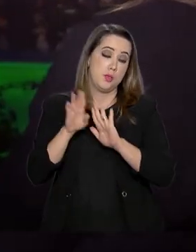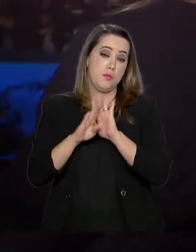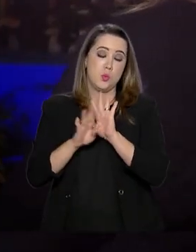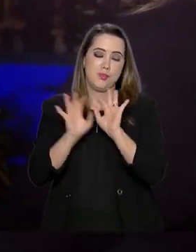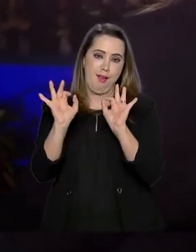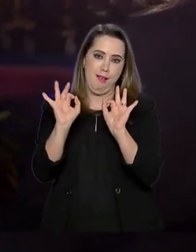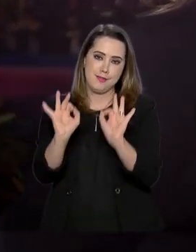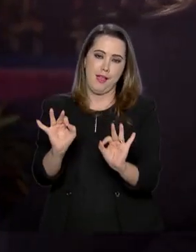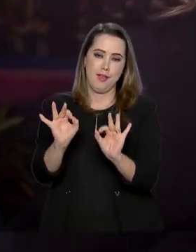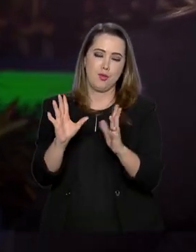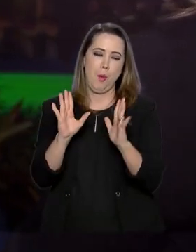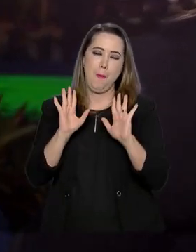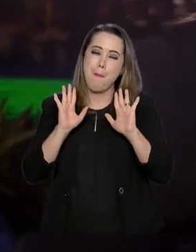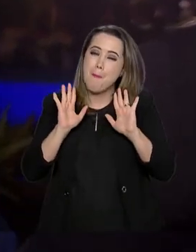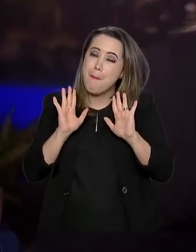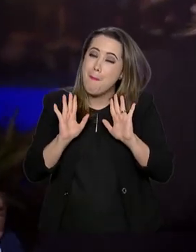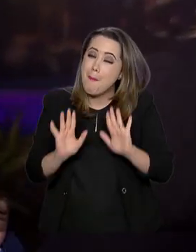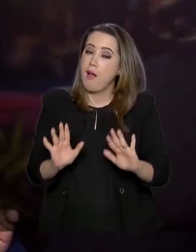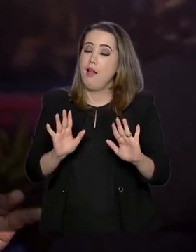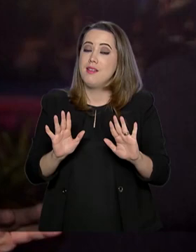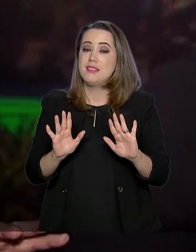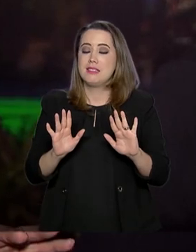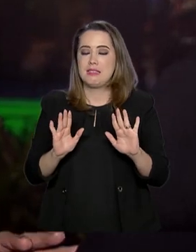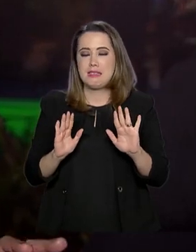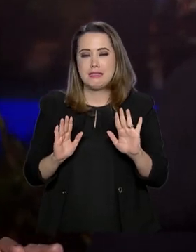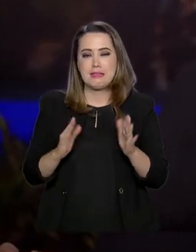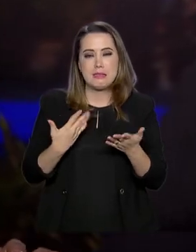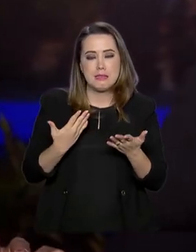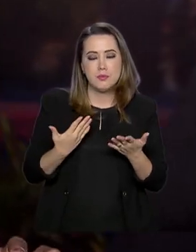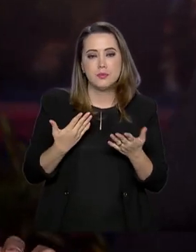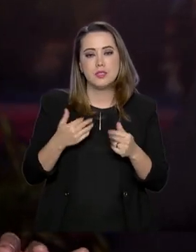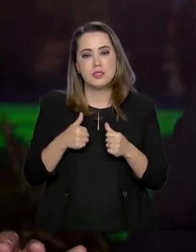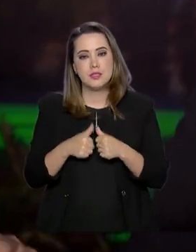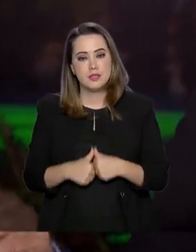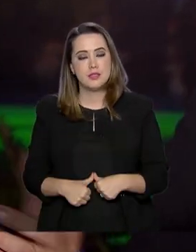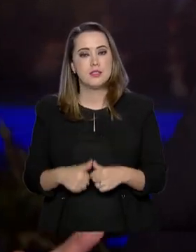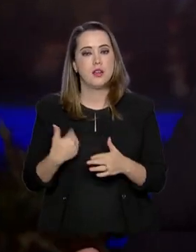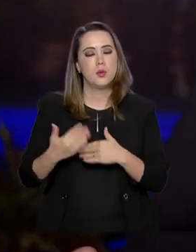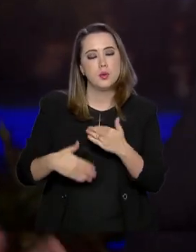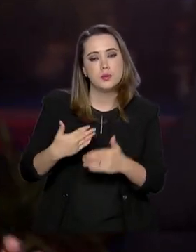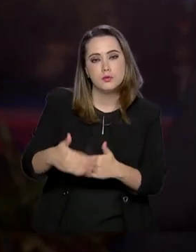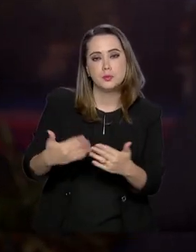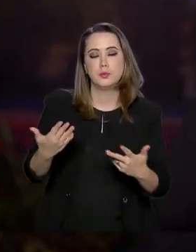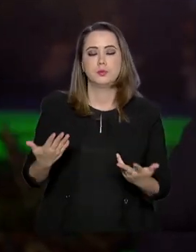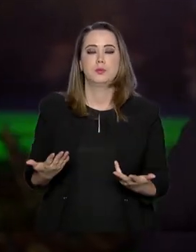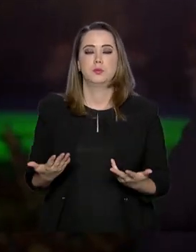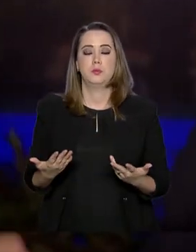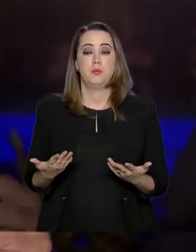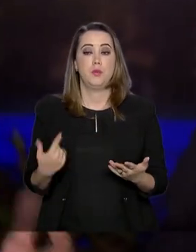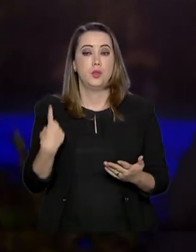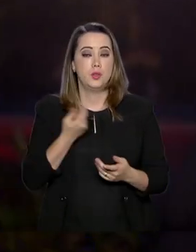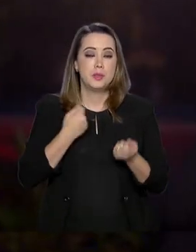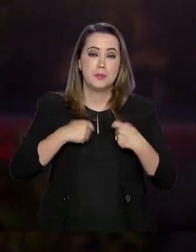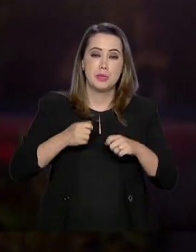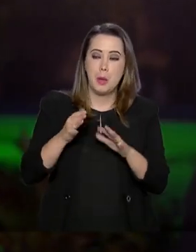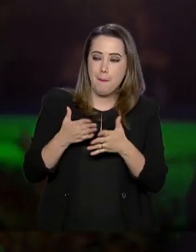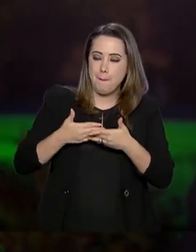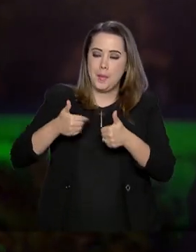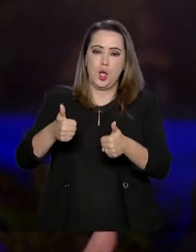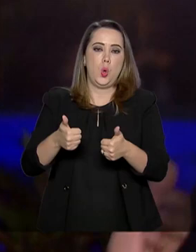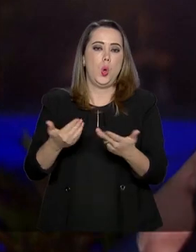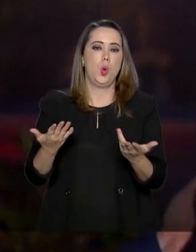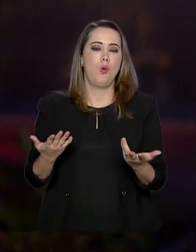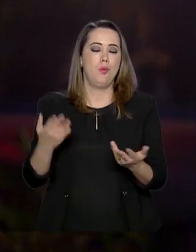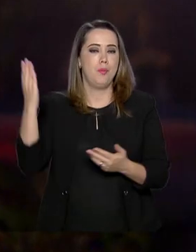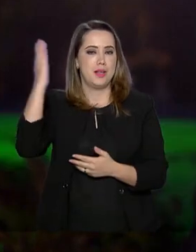que ainda está em estágio de, vamos dizer assim, de desenvolvimento. Nós precisamos melhorar isso. O